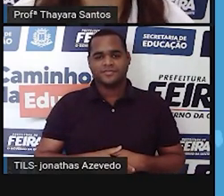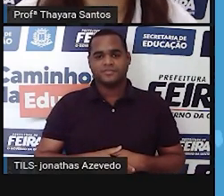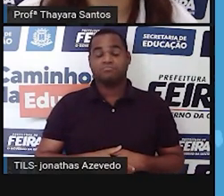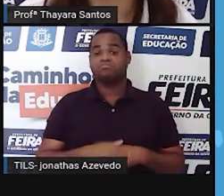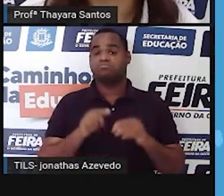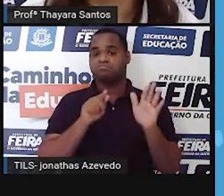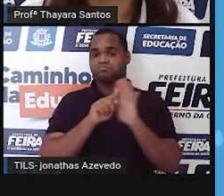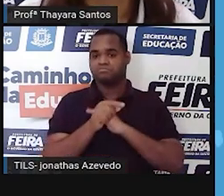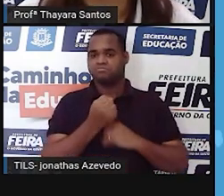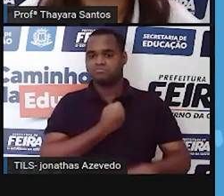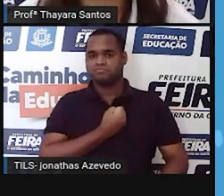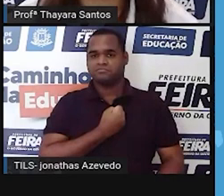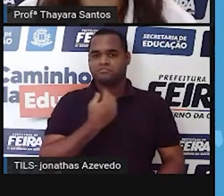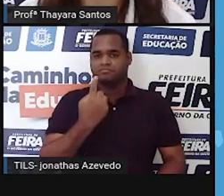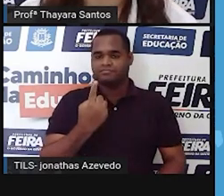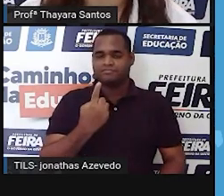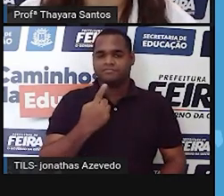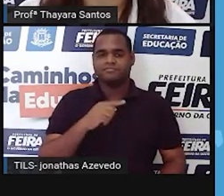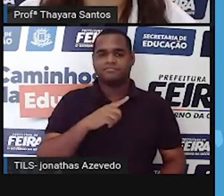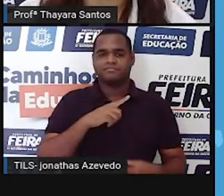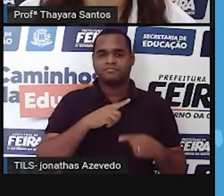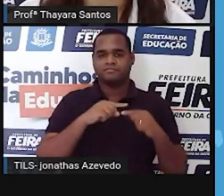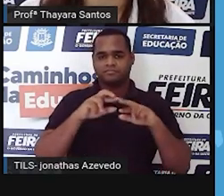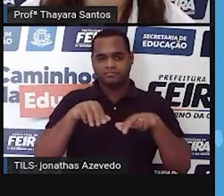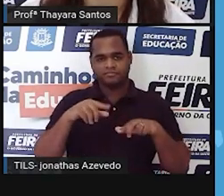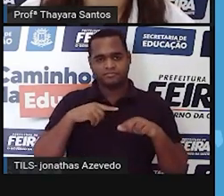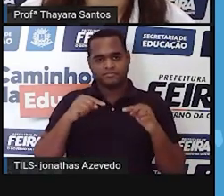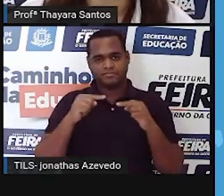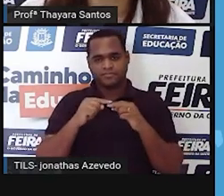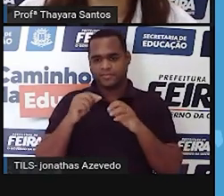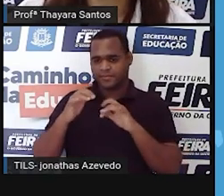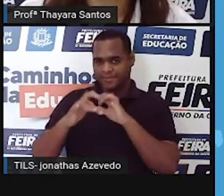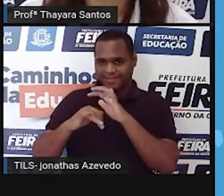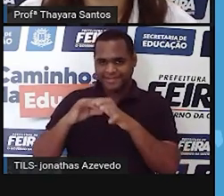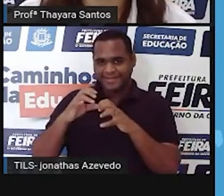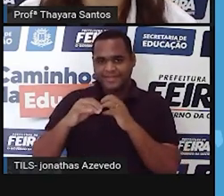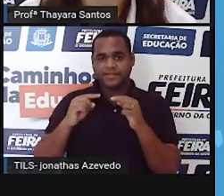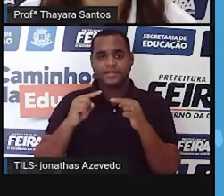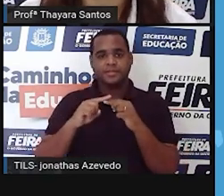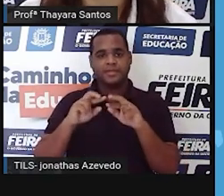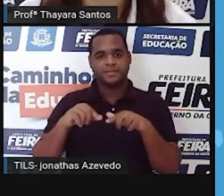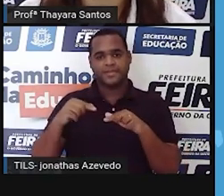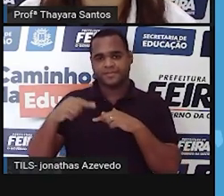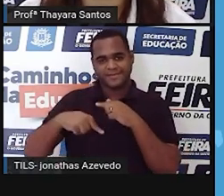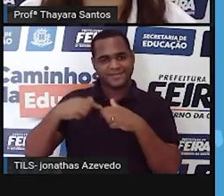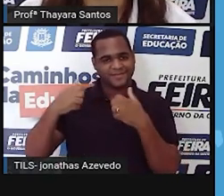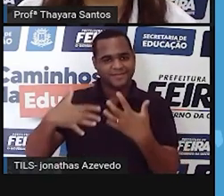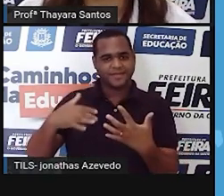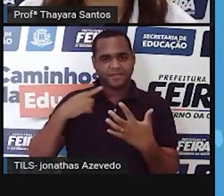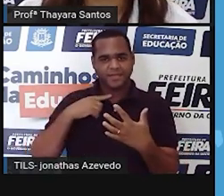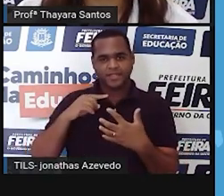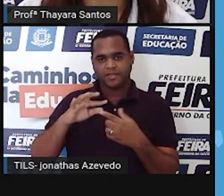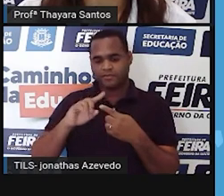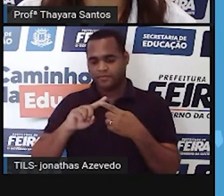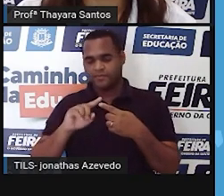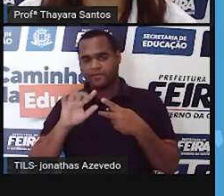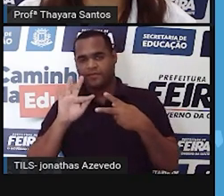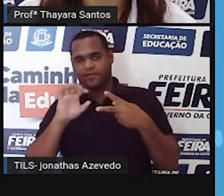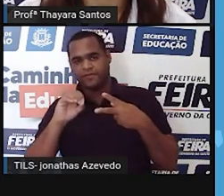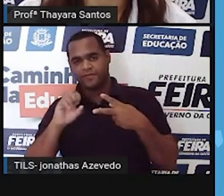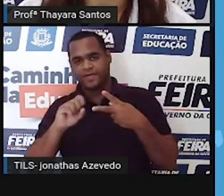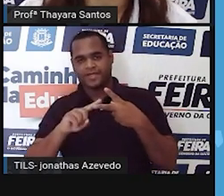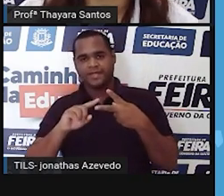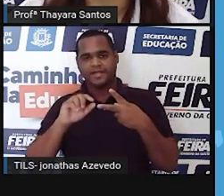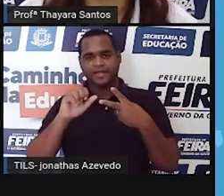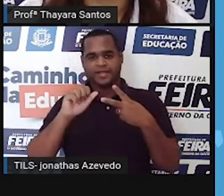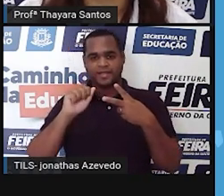Primeira pergunta. Os nucleotídeos, que formam a molécula do material genético, são formados basicamente por fosfato, açúcar